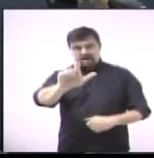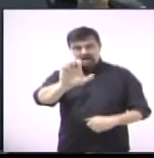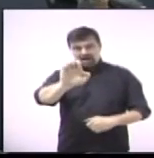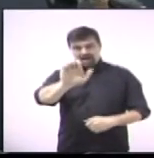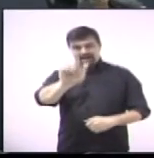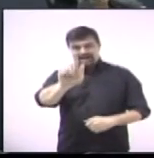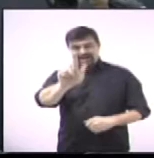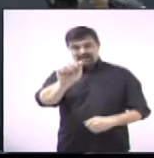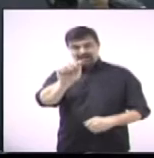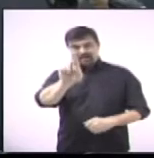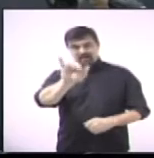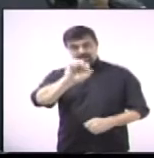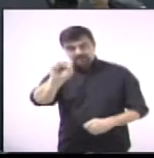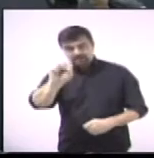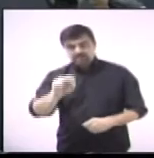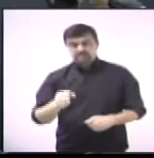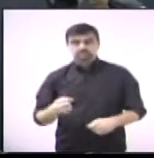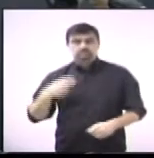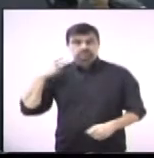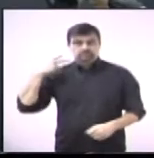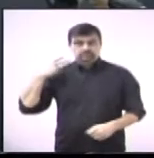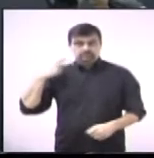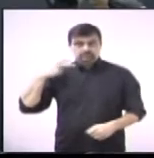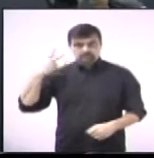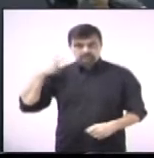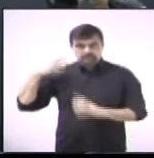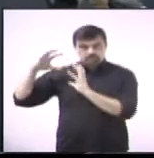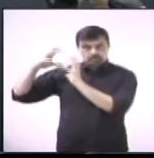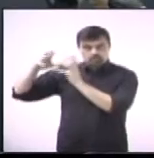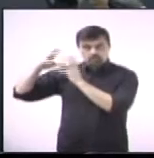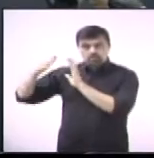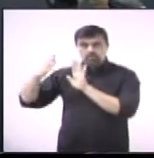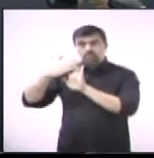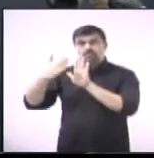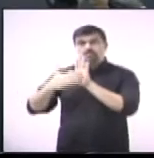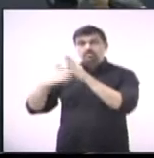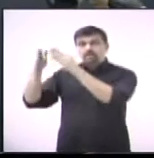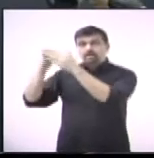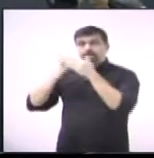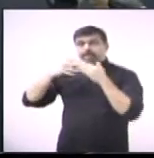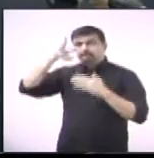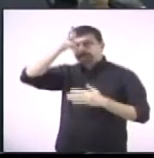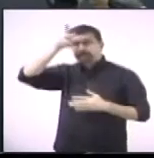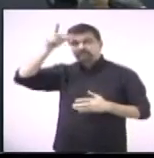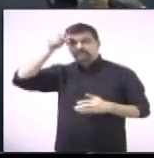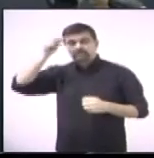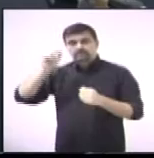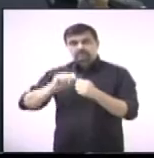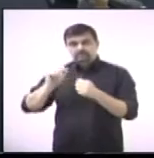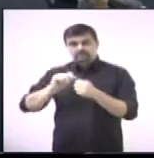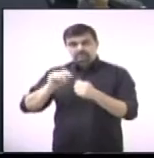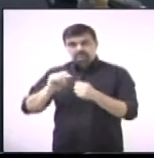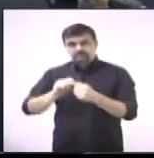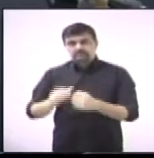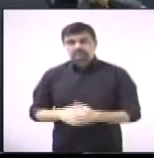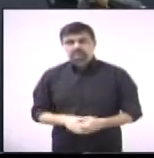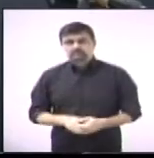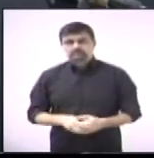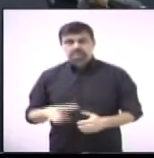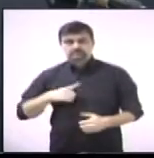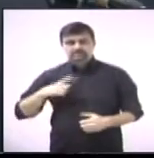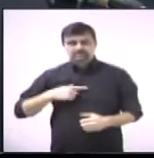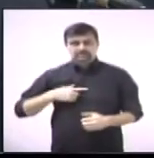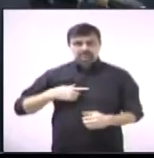362 do vereador Zé Coco propõe ao executivo a instalação de acionador